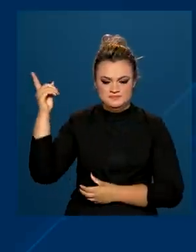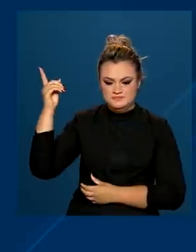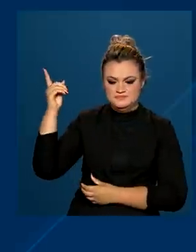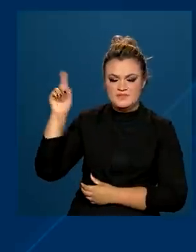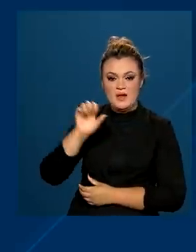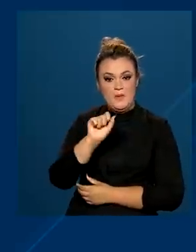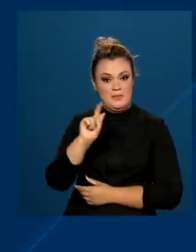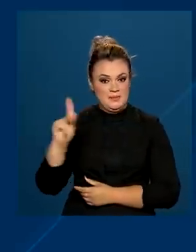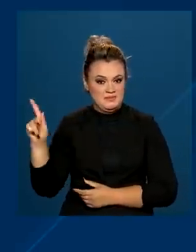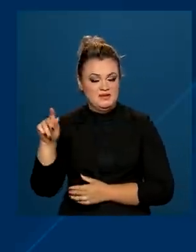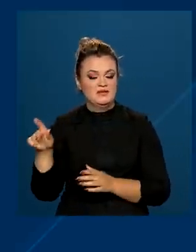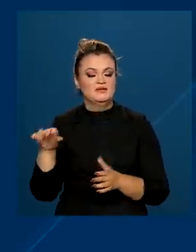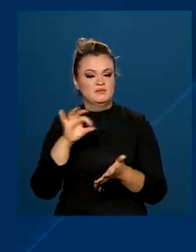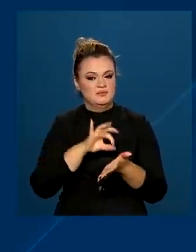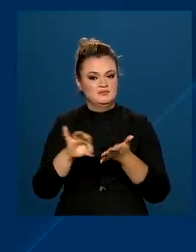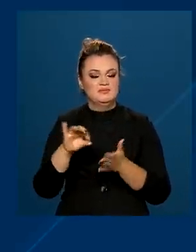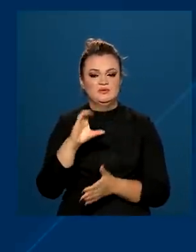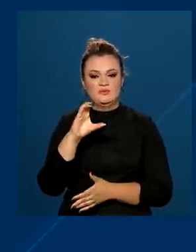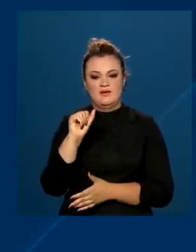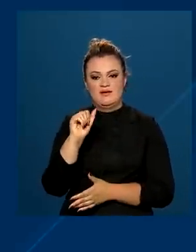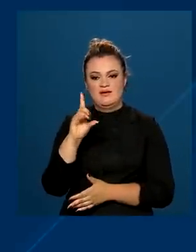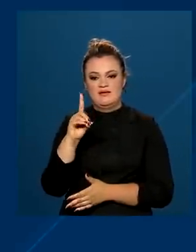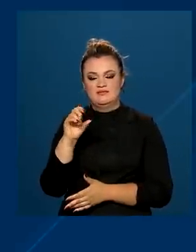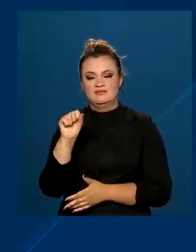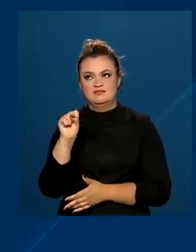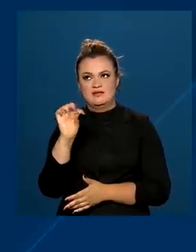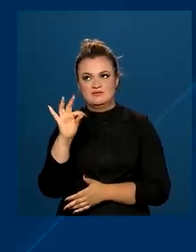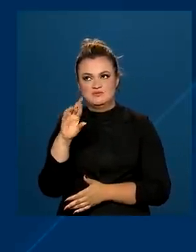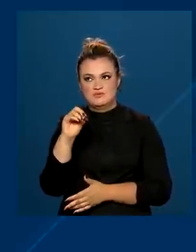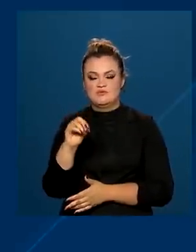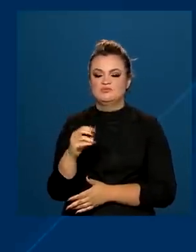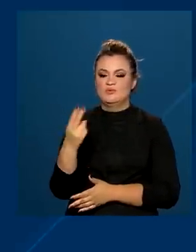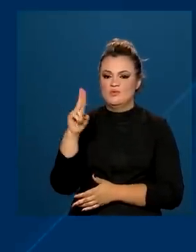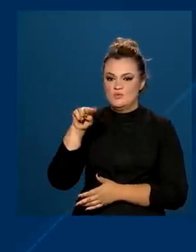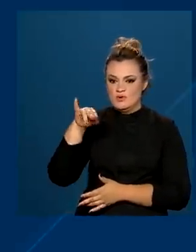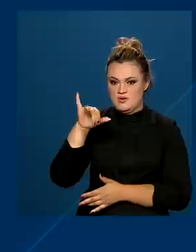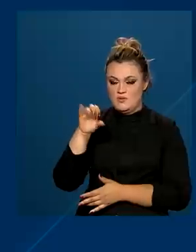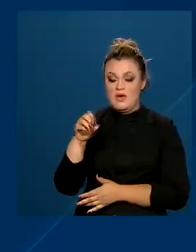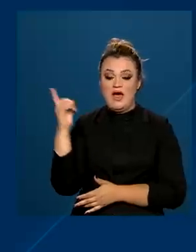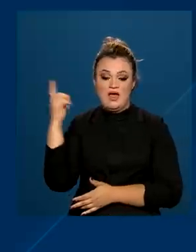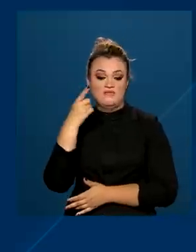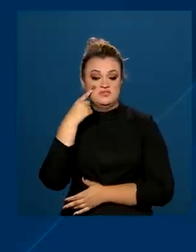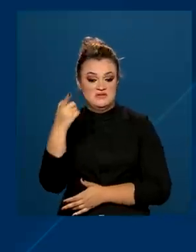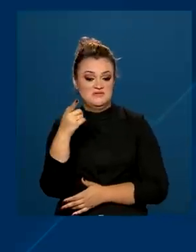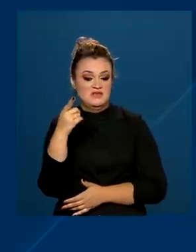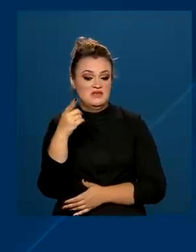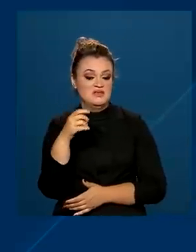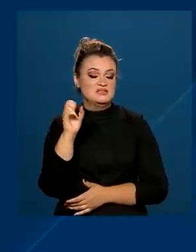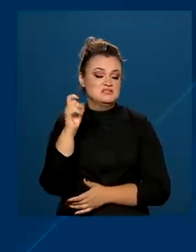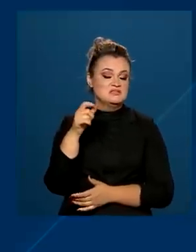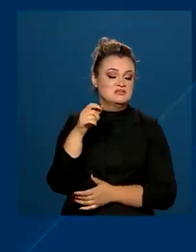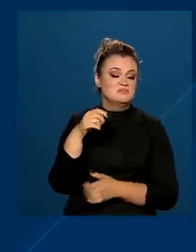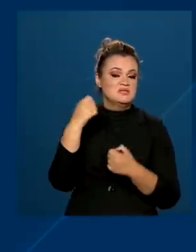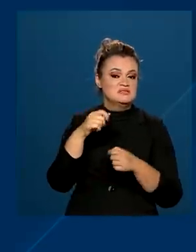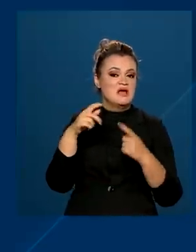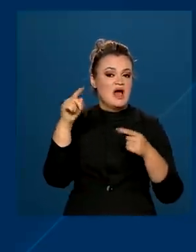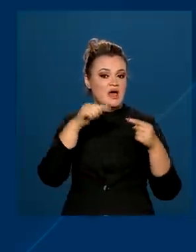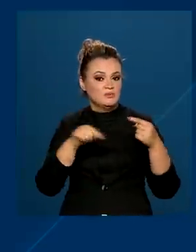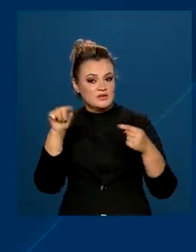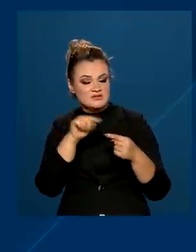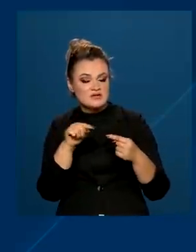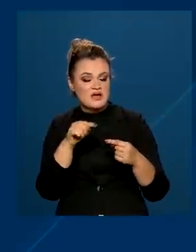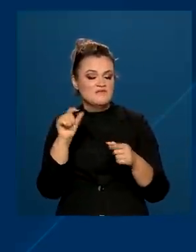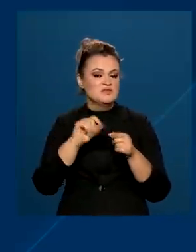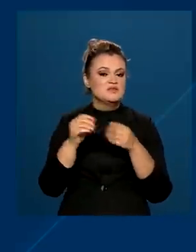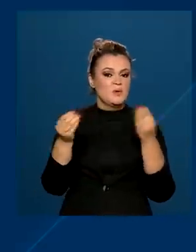o novo aplicativo do Cadastro Único. Nele, as famílias podem verificar se estão em averiguação ou revisão cadastral e o que